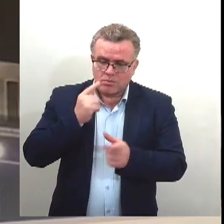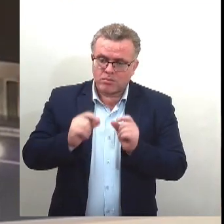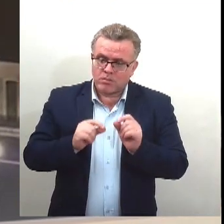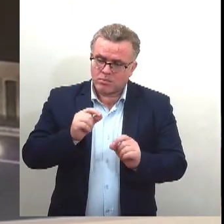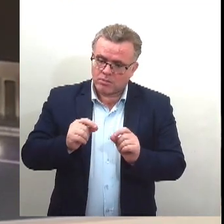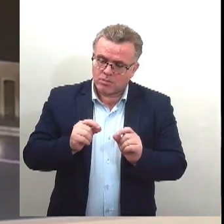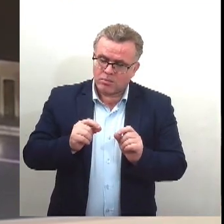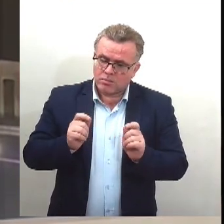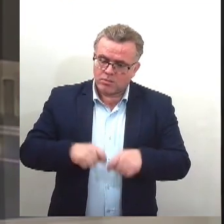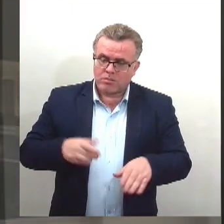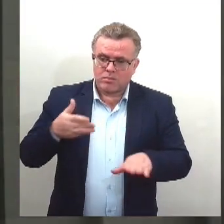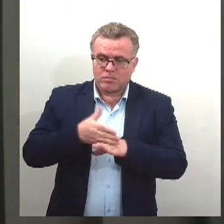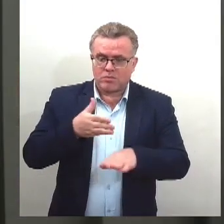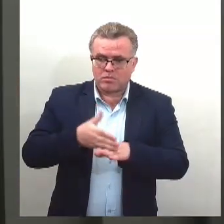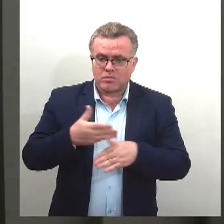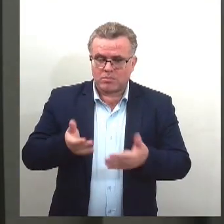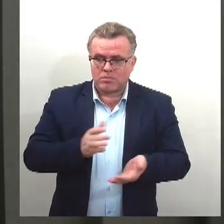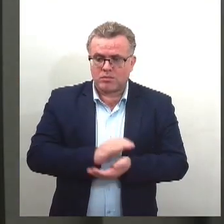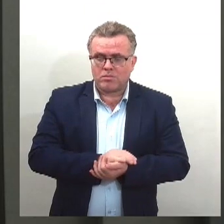.br.